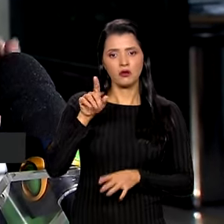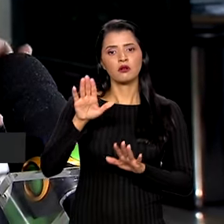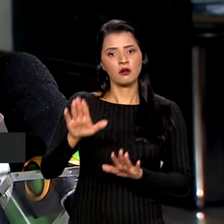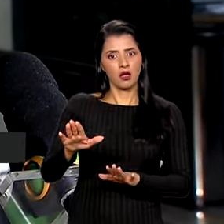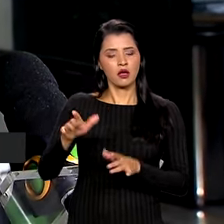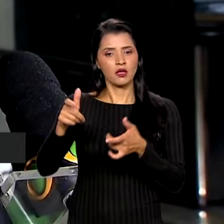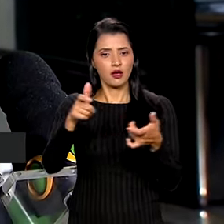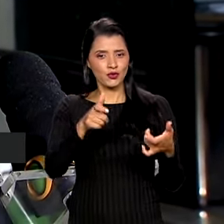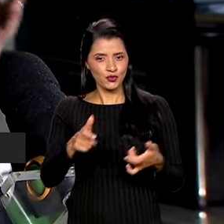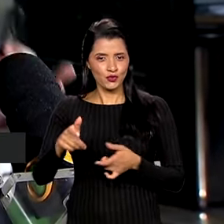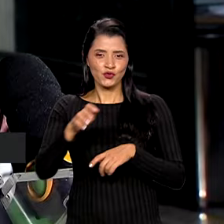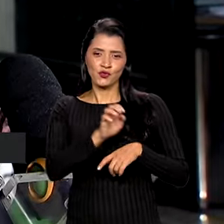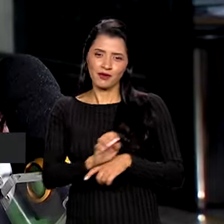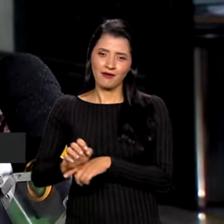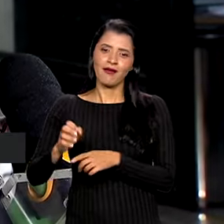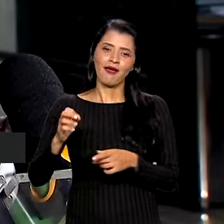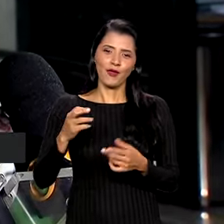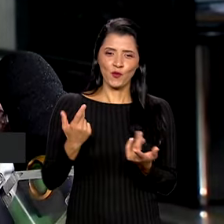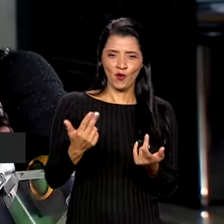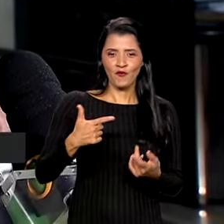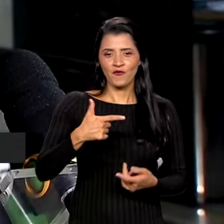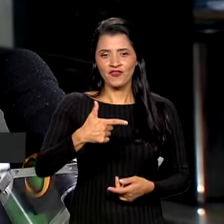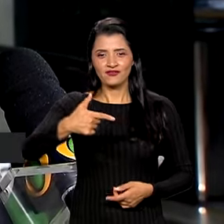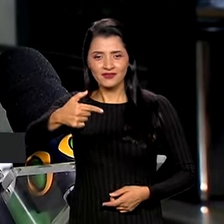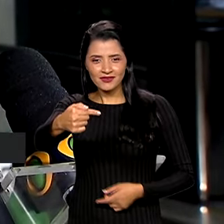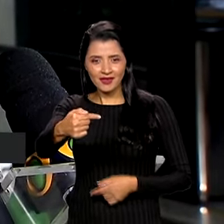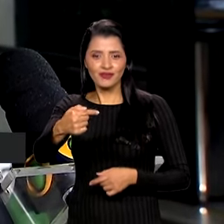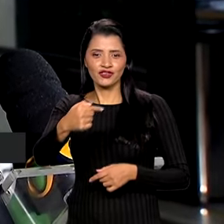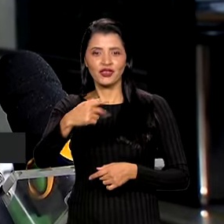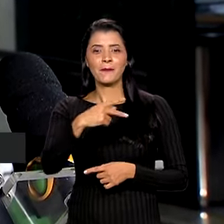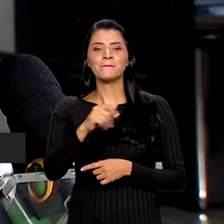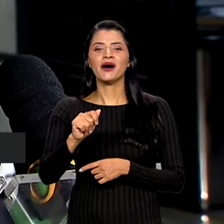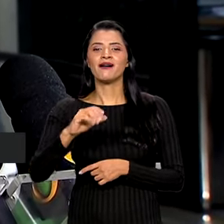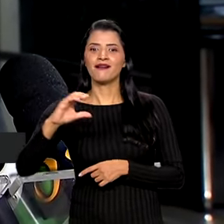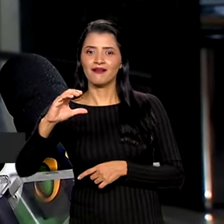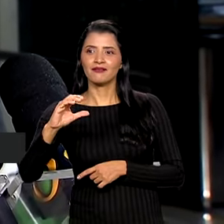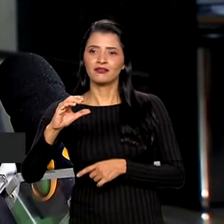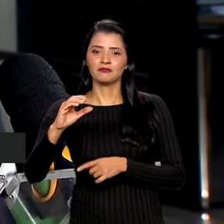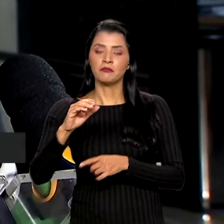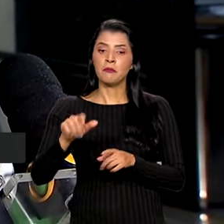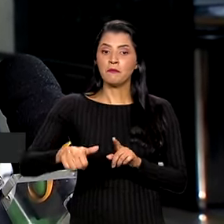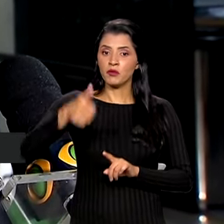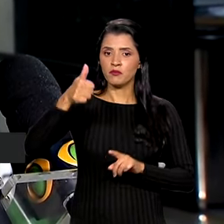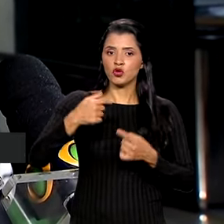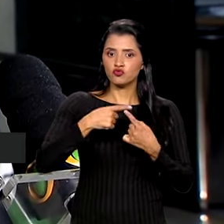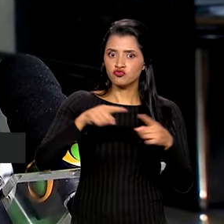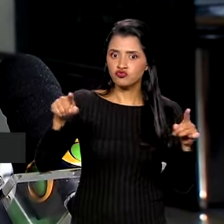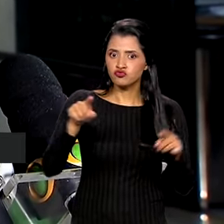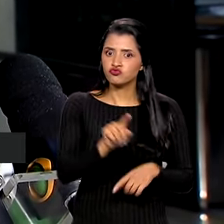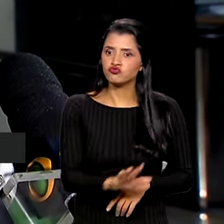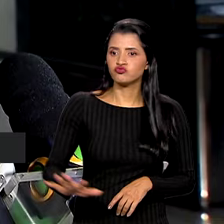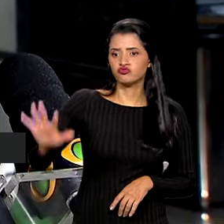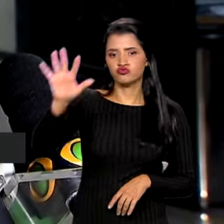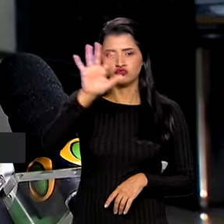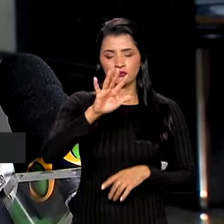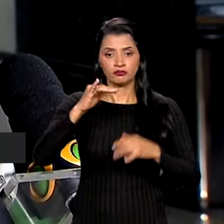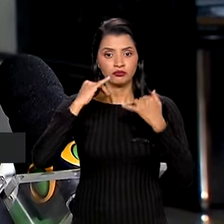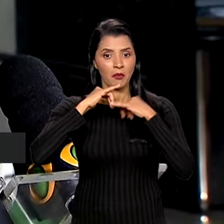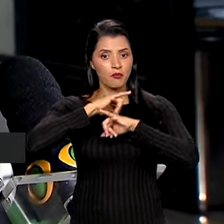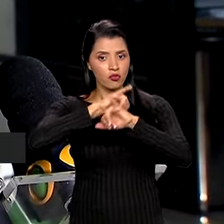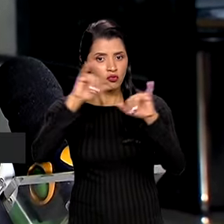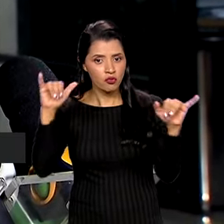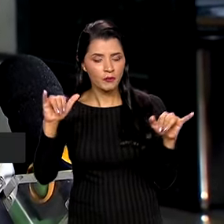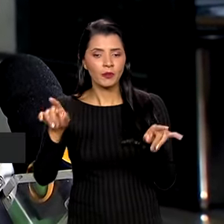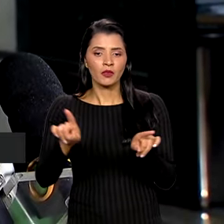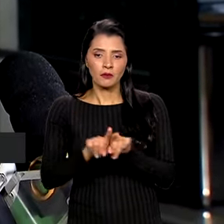serão como se fossem PACs, né? Então, vai ser um anúncio geral. E o presidente também, nas suas viagens